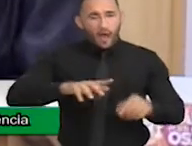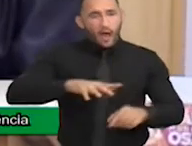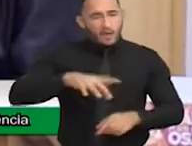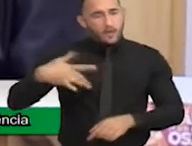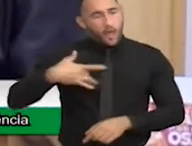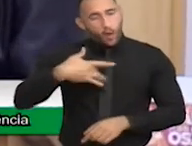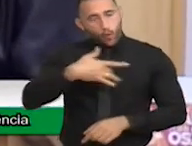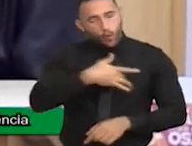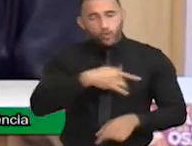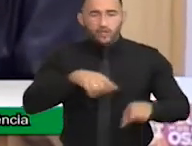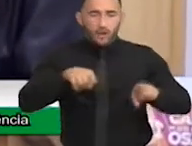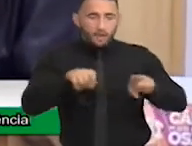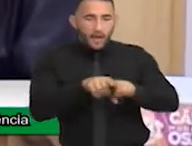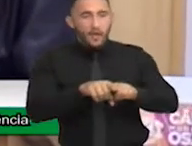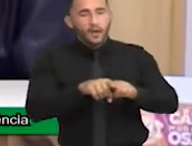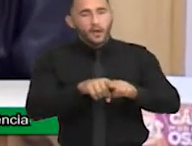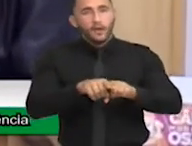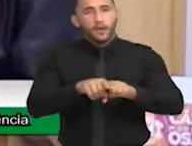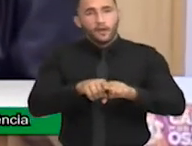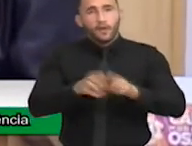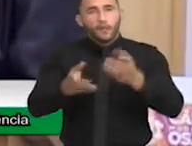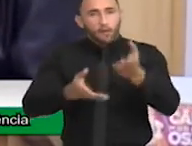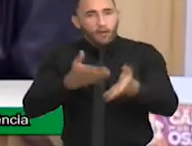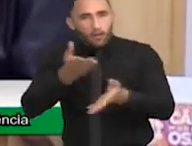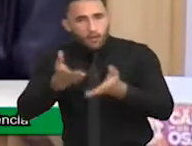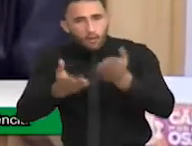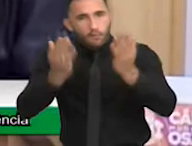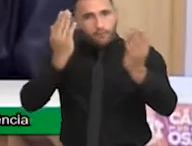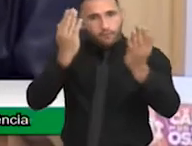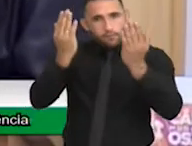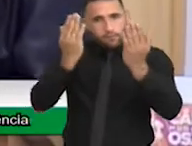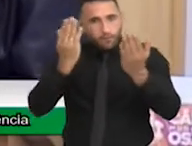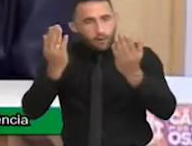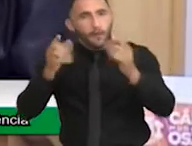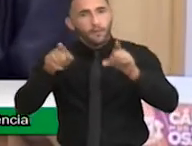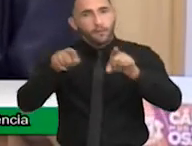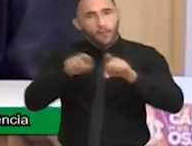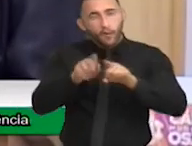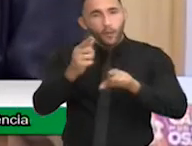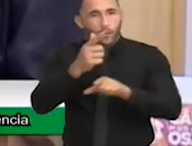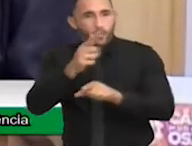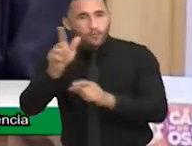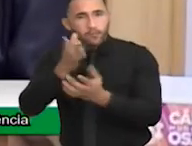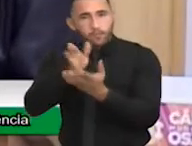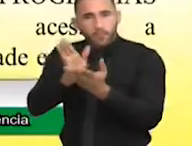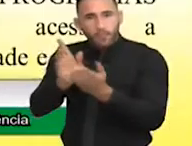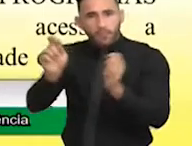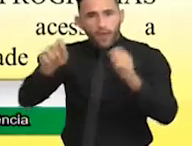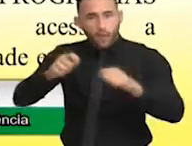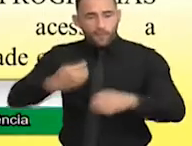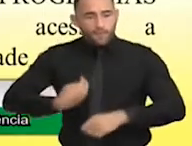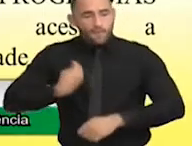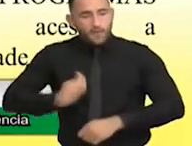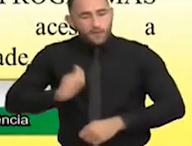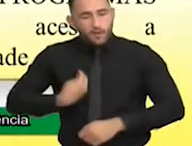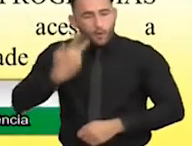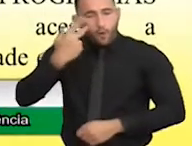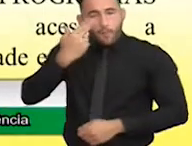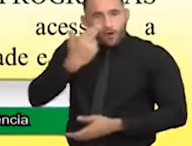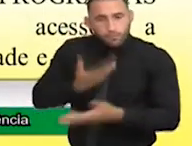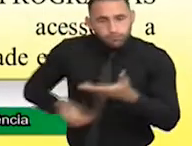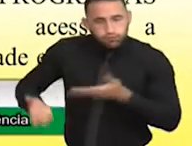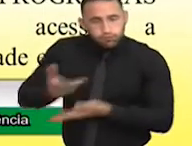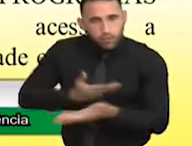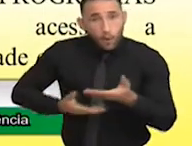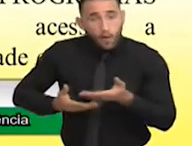terapêuticos, psicoterapêuticos para habilitação e reabilitação que possibilite ao indivíduo ter uma vida normal e integrada socialmente, o